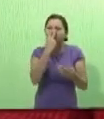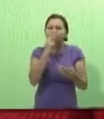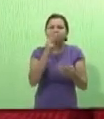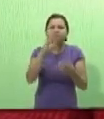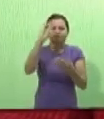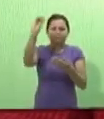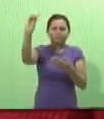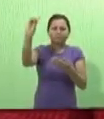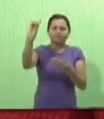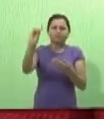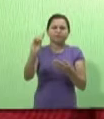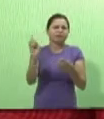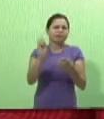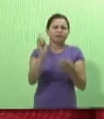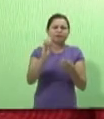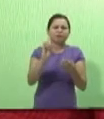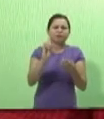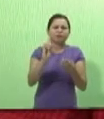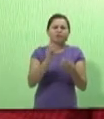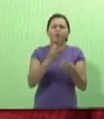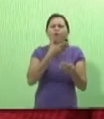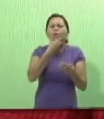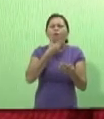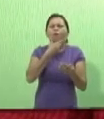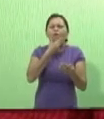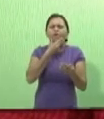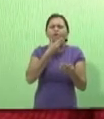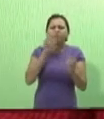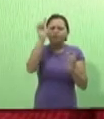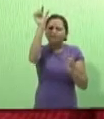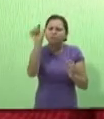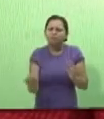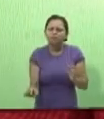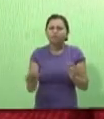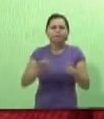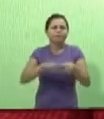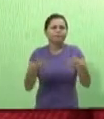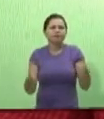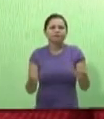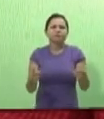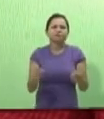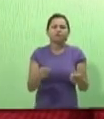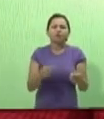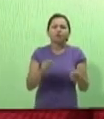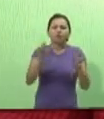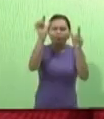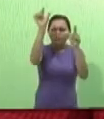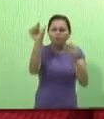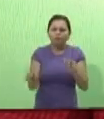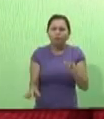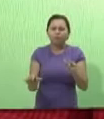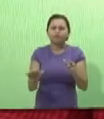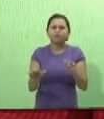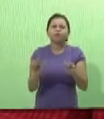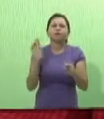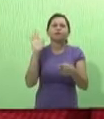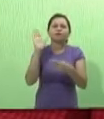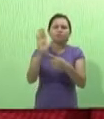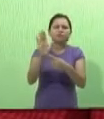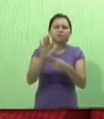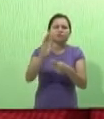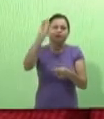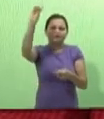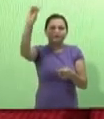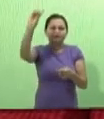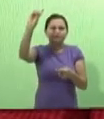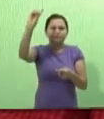conforme a semelhança de Deus. Não a imagem que denota as questões físicas, mas sim uma imagem que